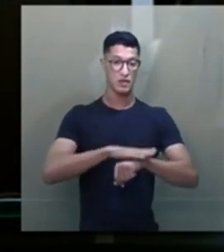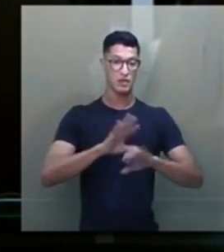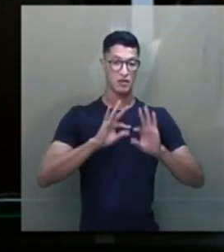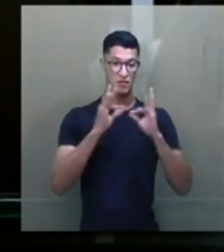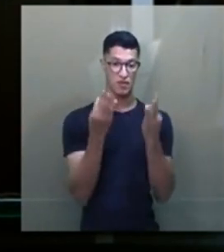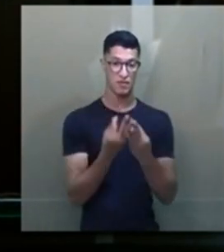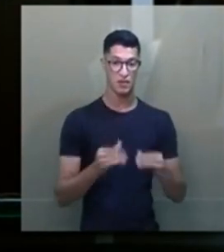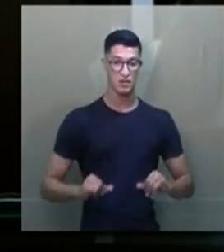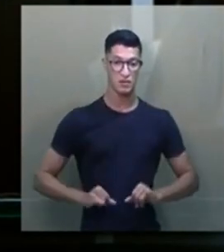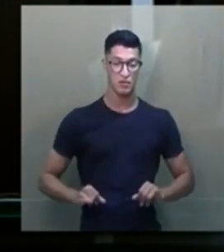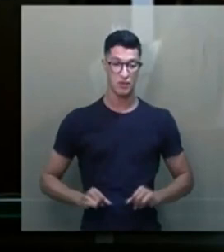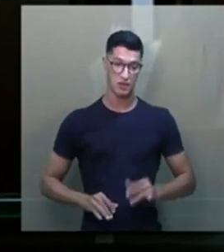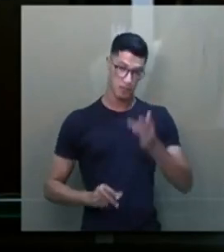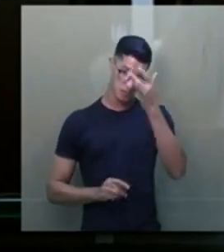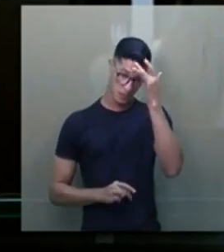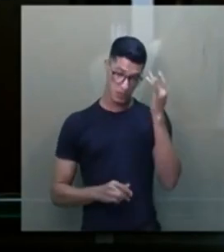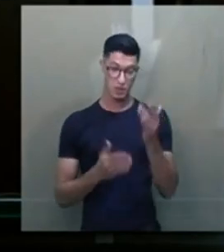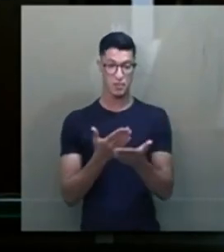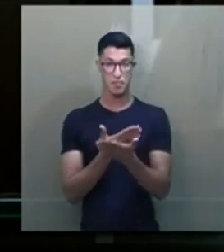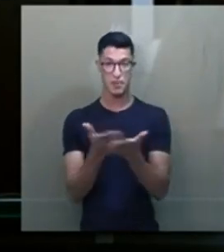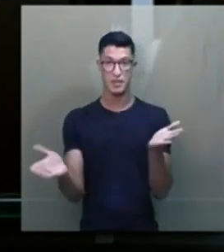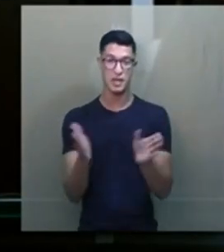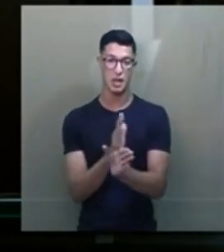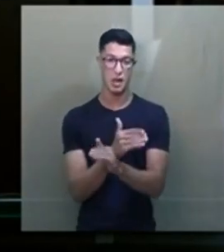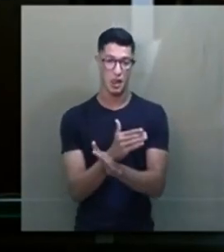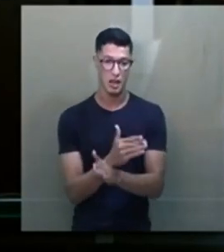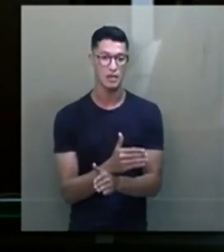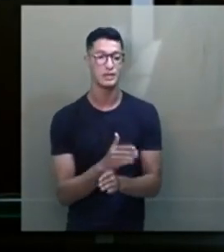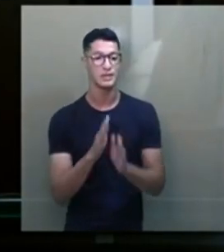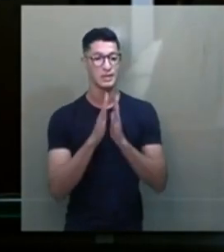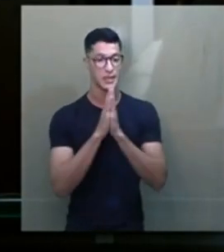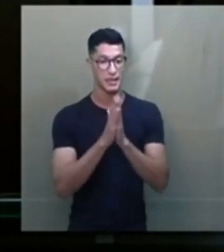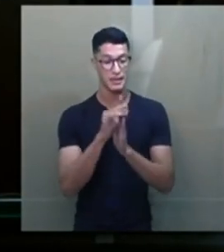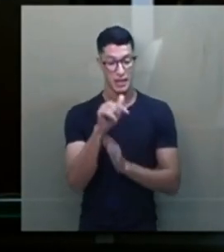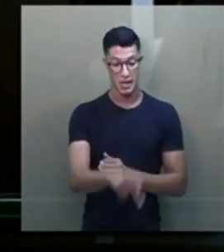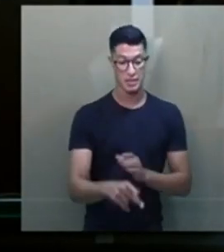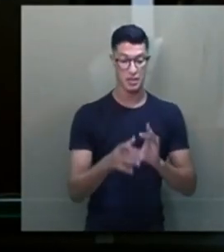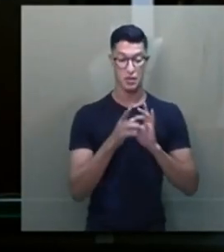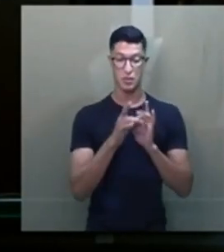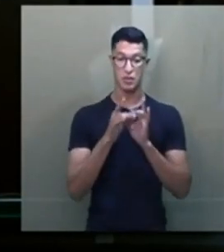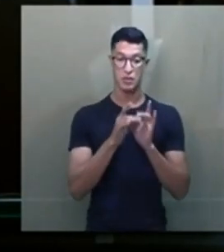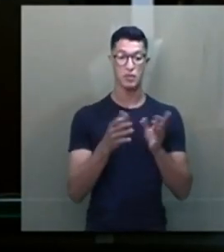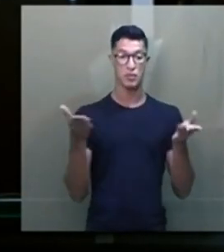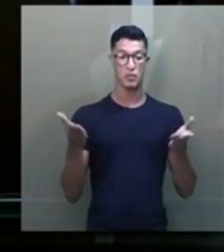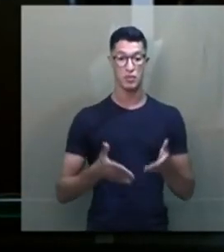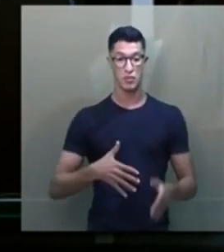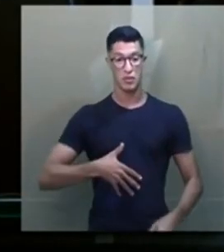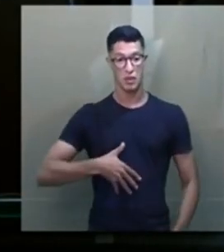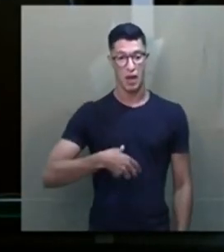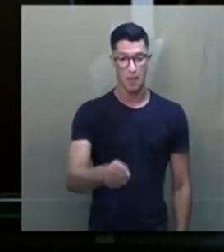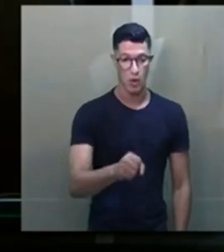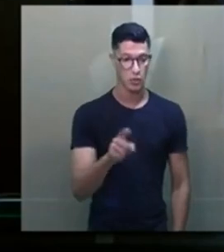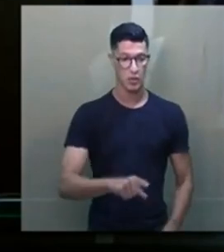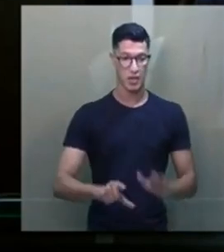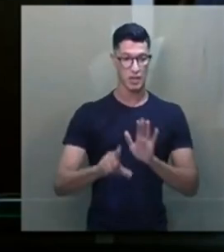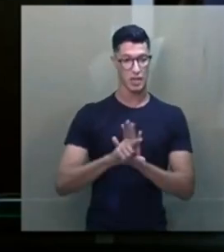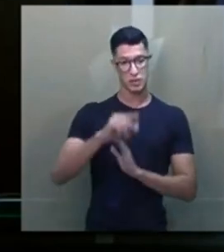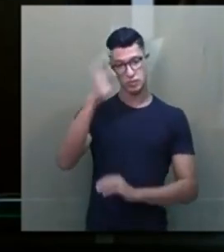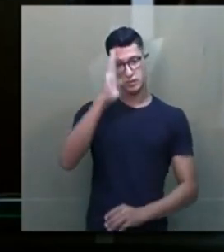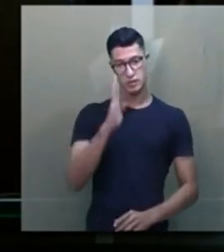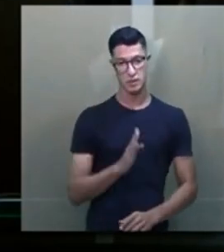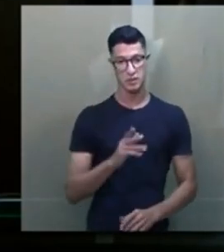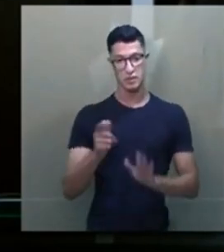sofrerem, pessoas se perderem. Graças a essa união é que hoje o aborto não é legalizado no Brasil,